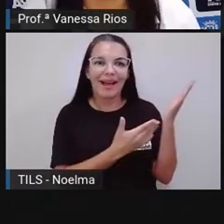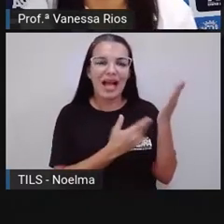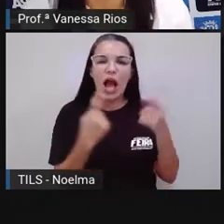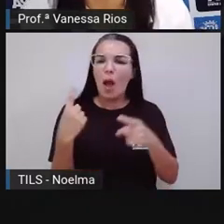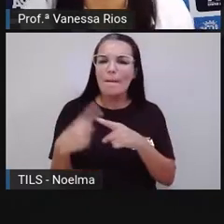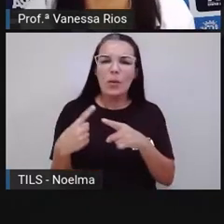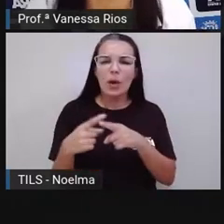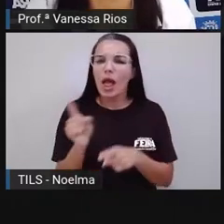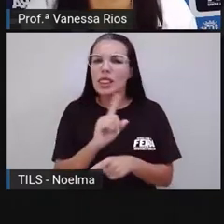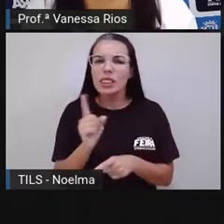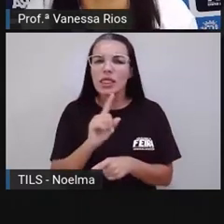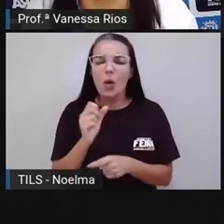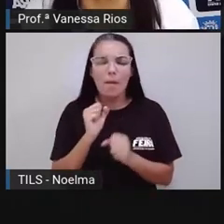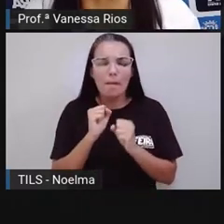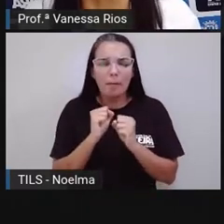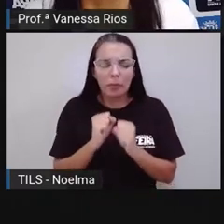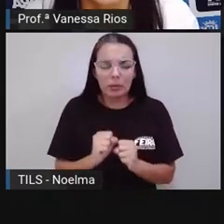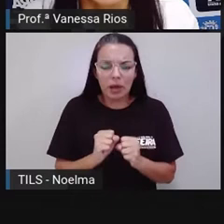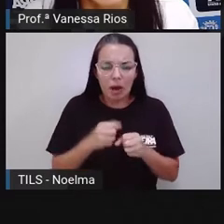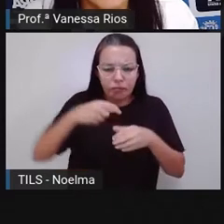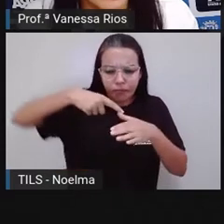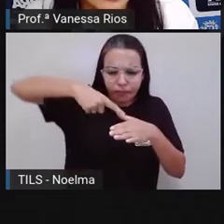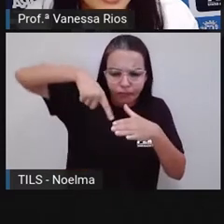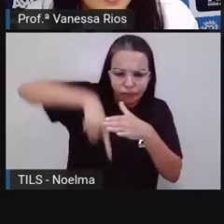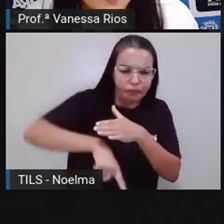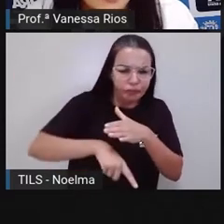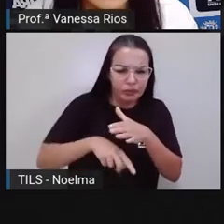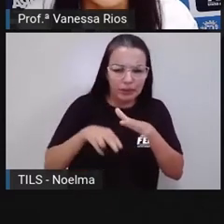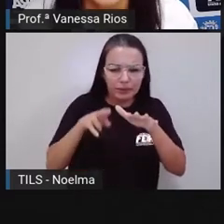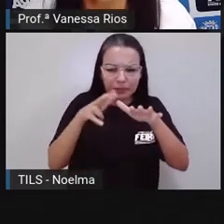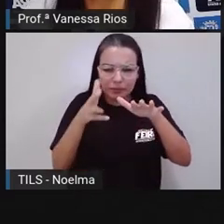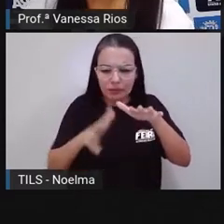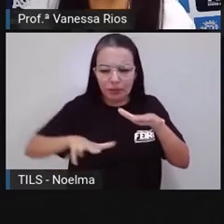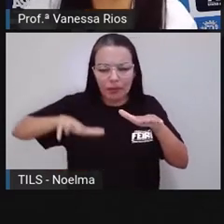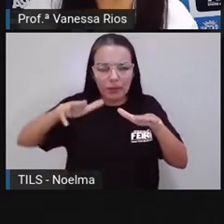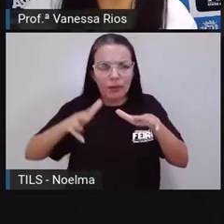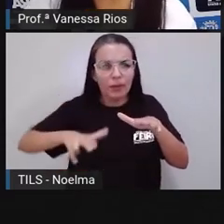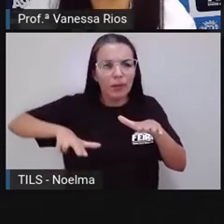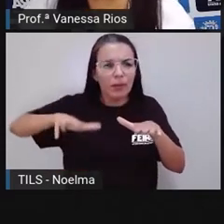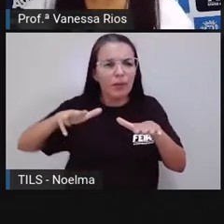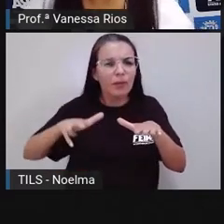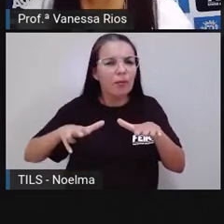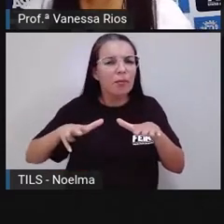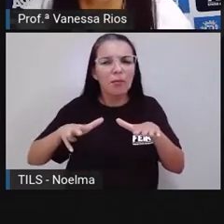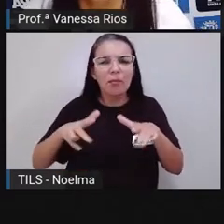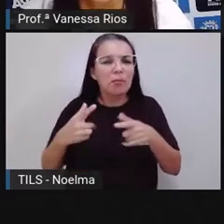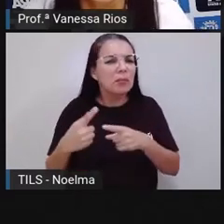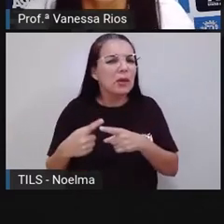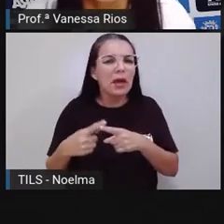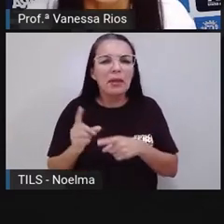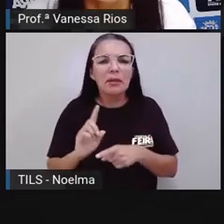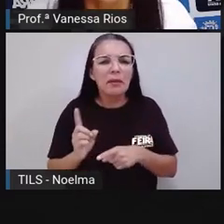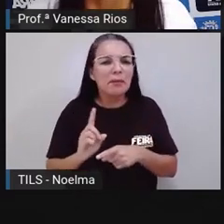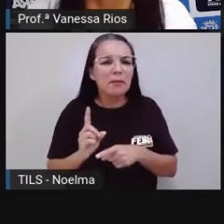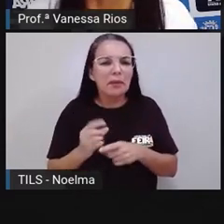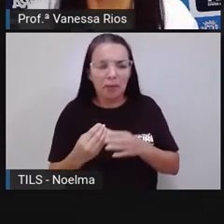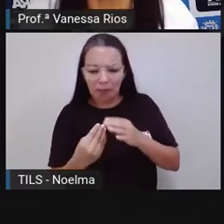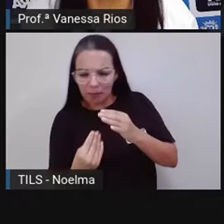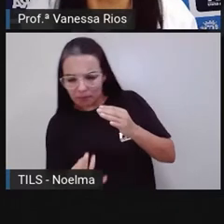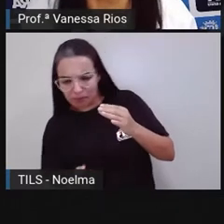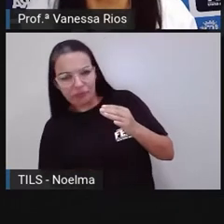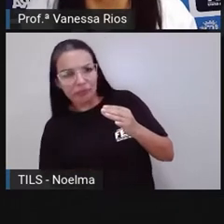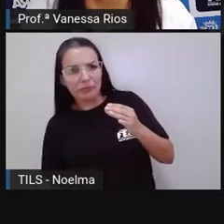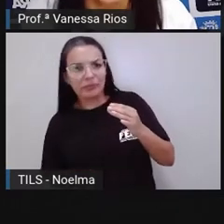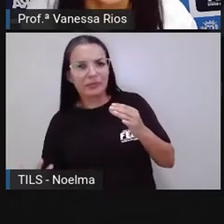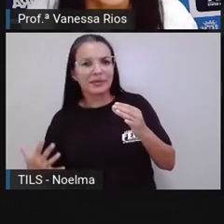por que não conseguimos afundar no mar morto? A gente já vem observando aí em aulas anteriores as